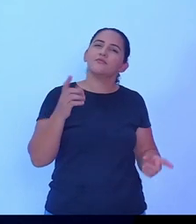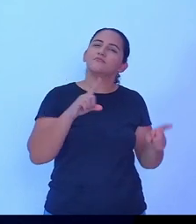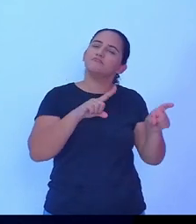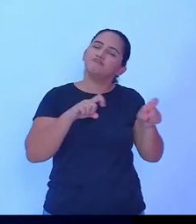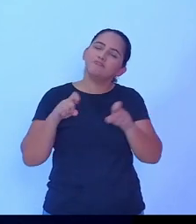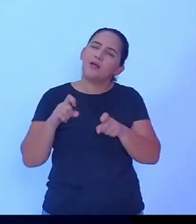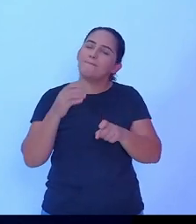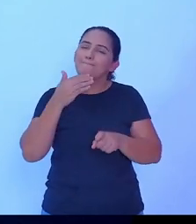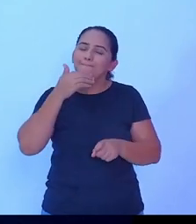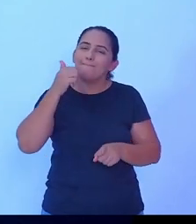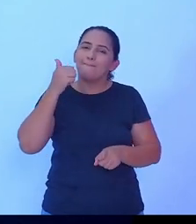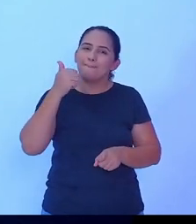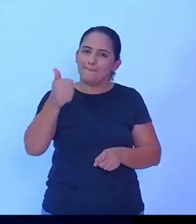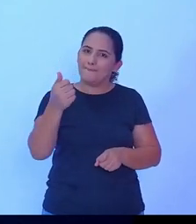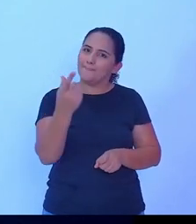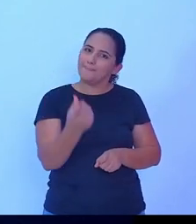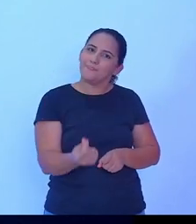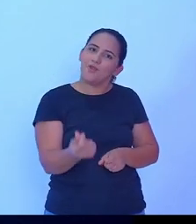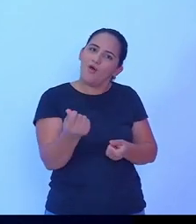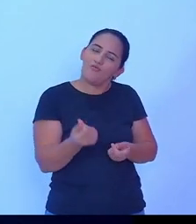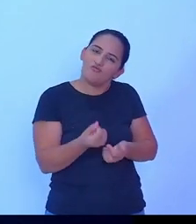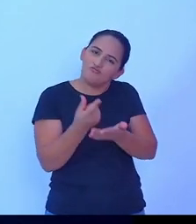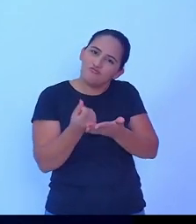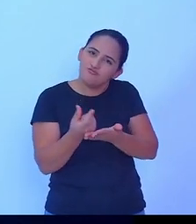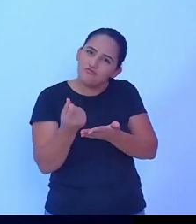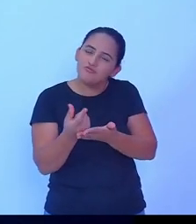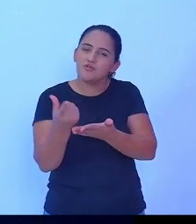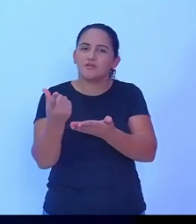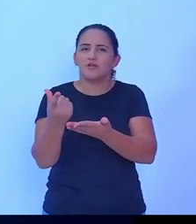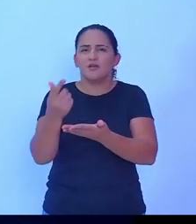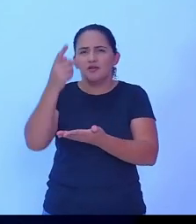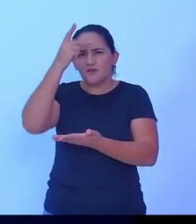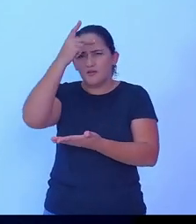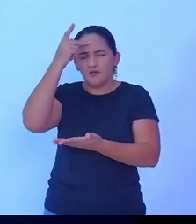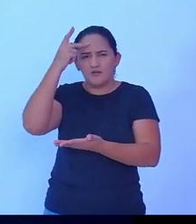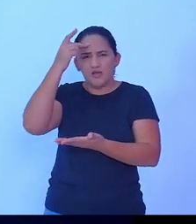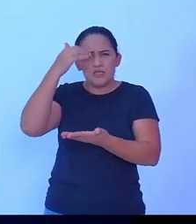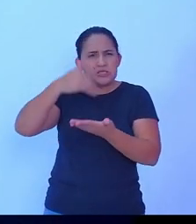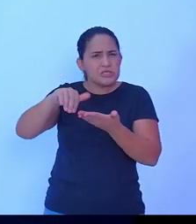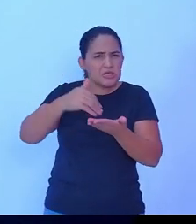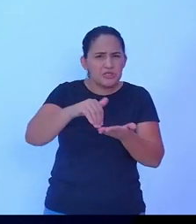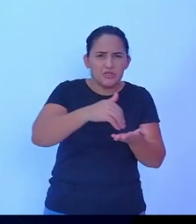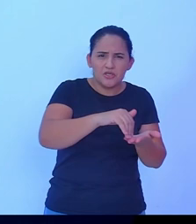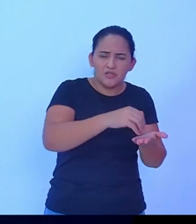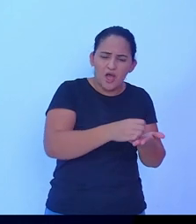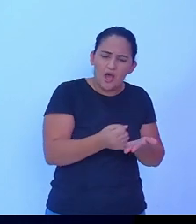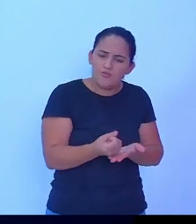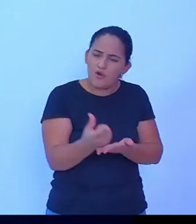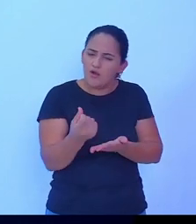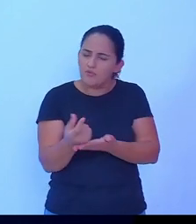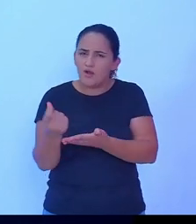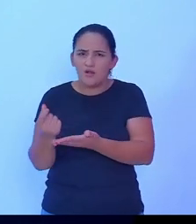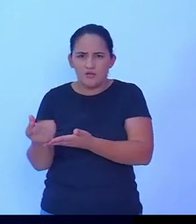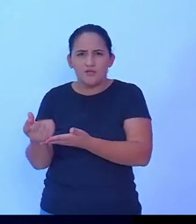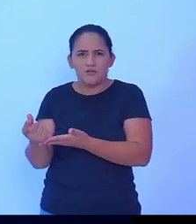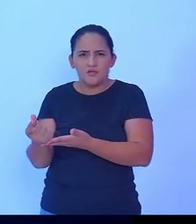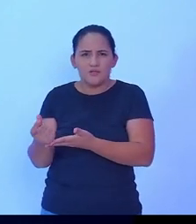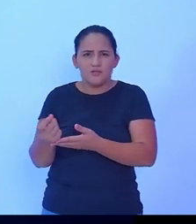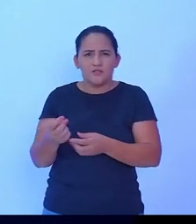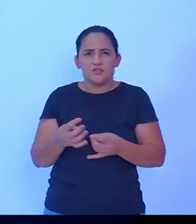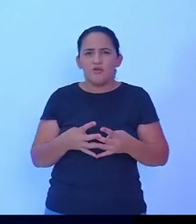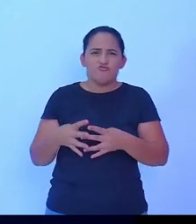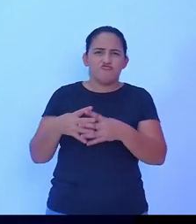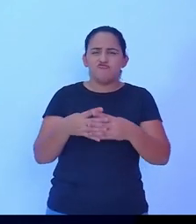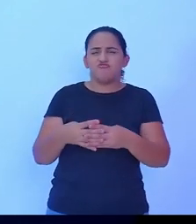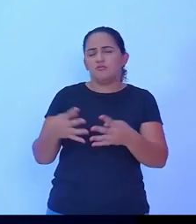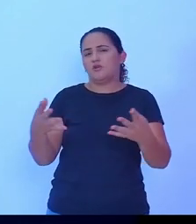melhorar o orçamento, para que a pessoa, possa o secretário, investir horas máquina ali para o trabalhador,